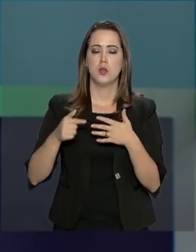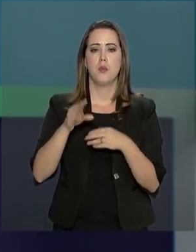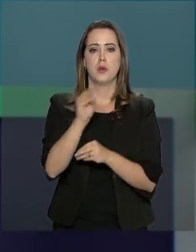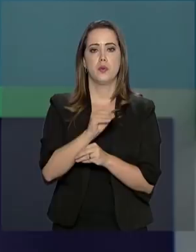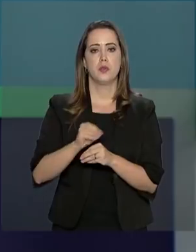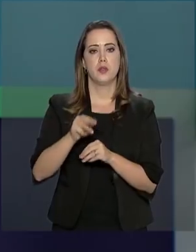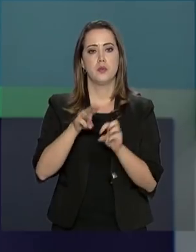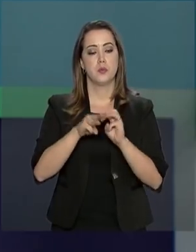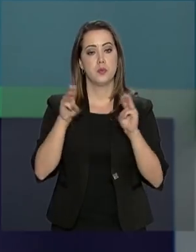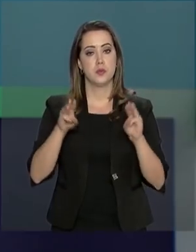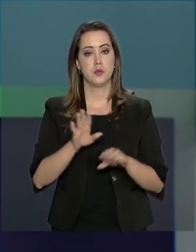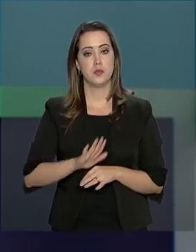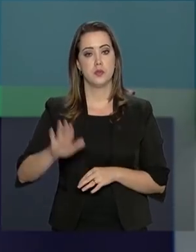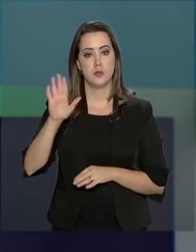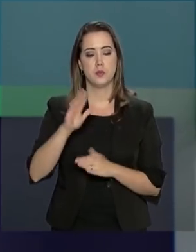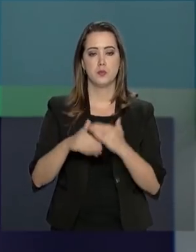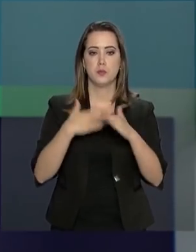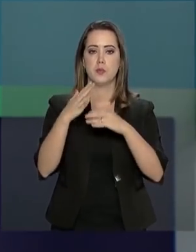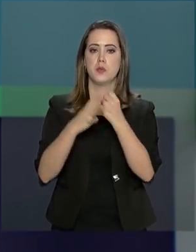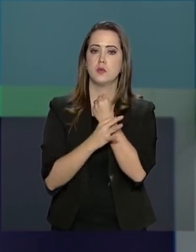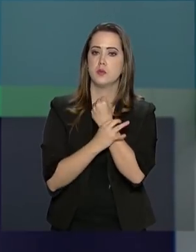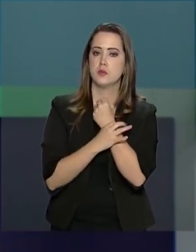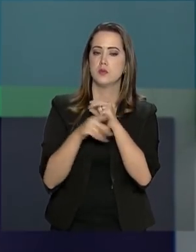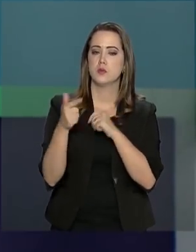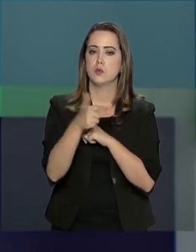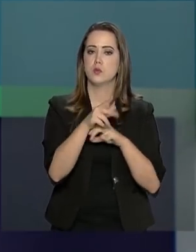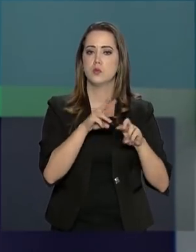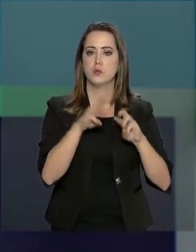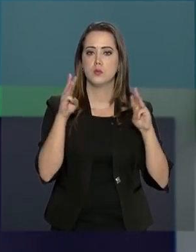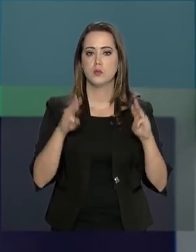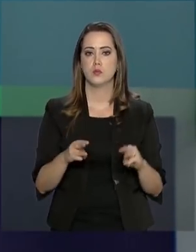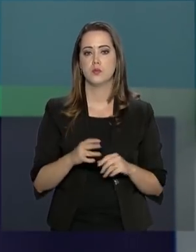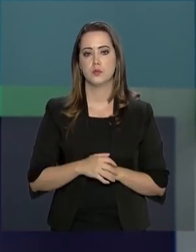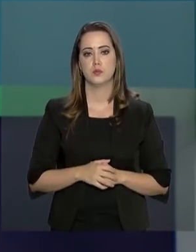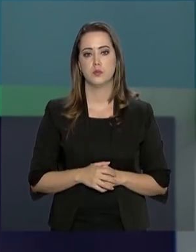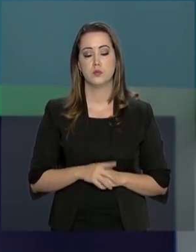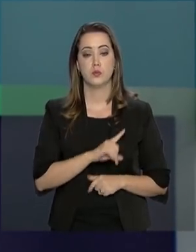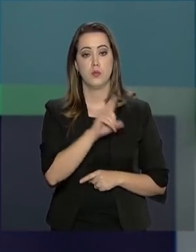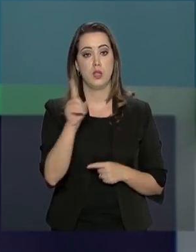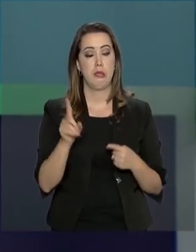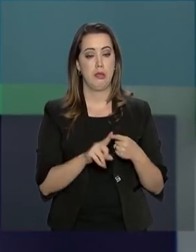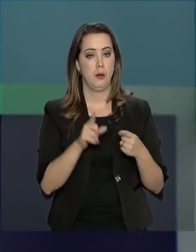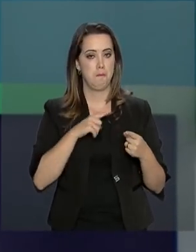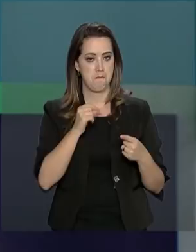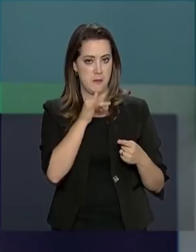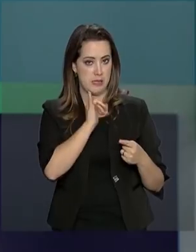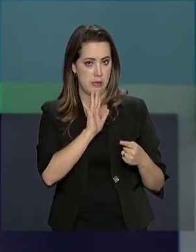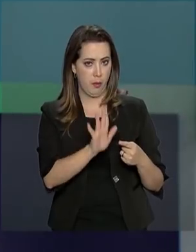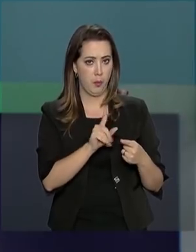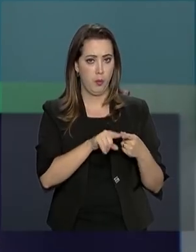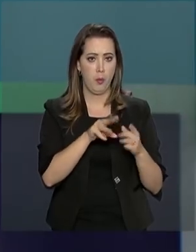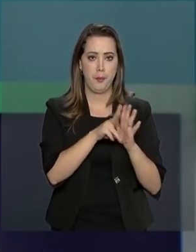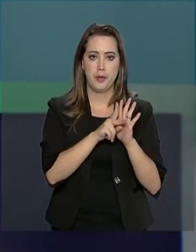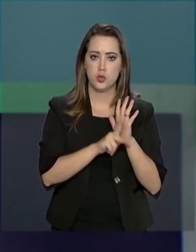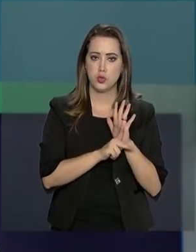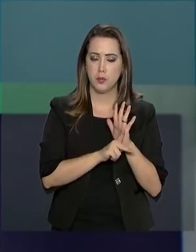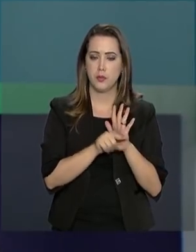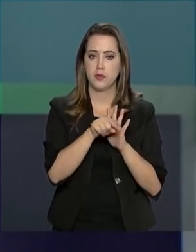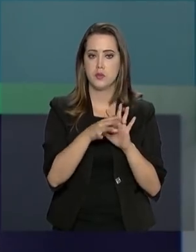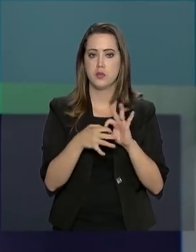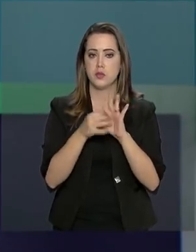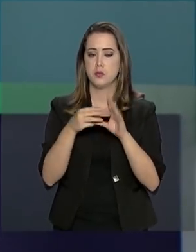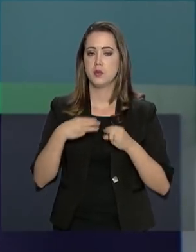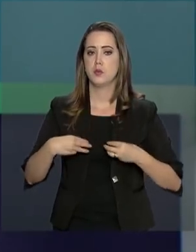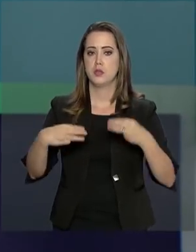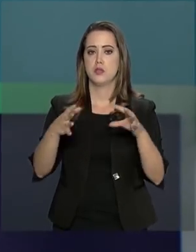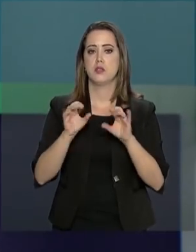recuperar o Museu Nacional e aumentar a segurança de outros museus. Entre elas, uma medida provisória autorizou o